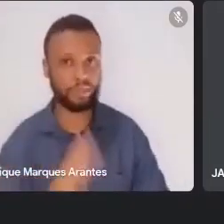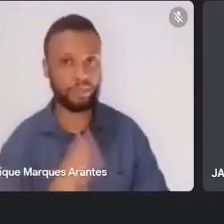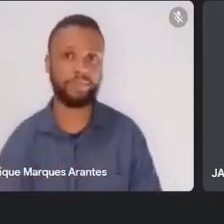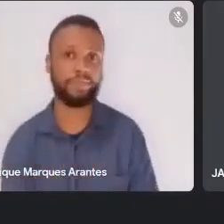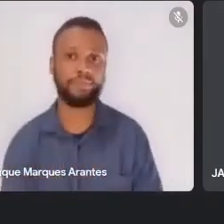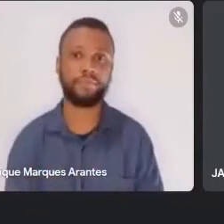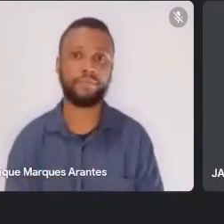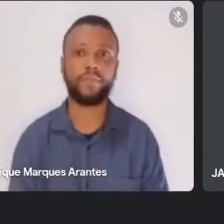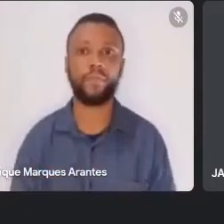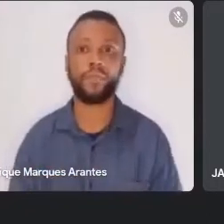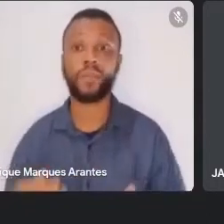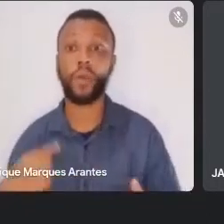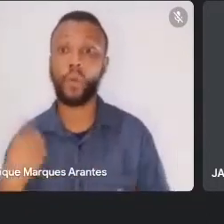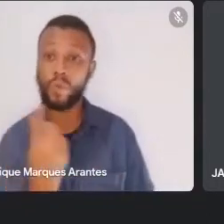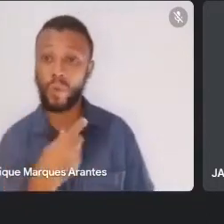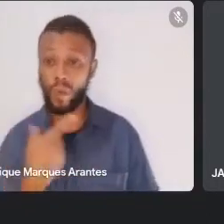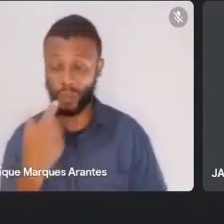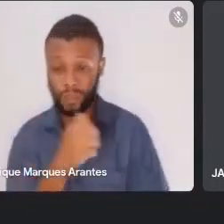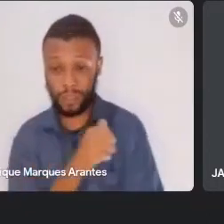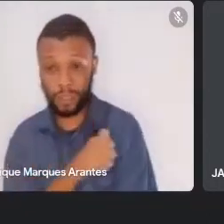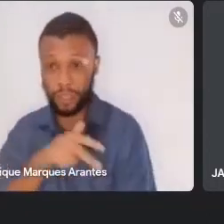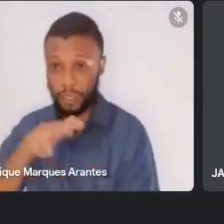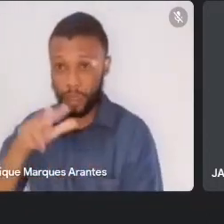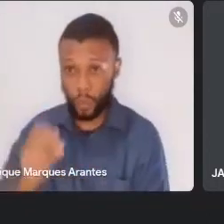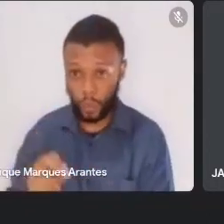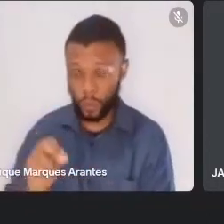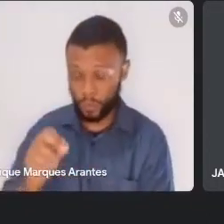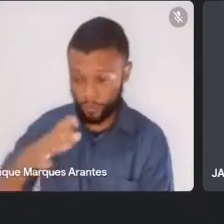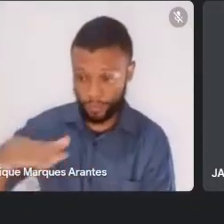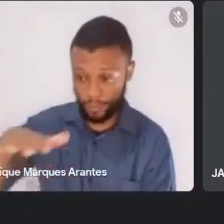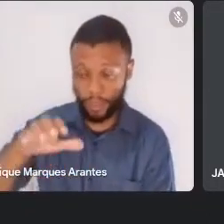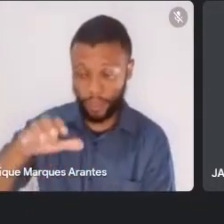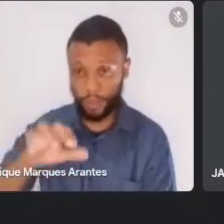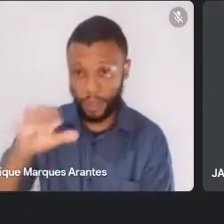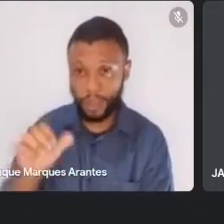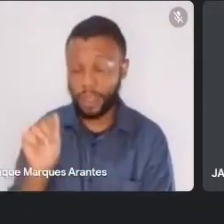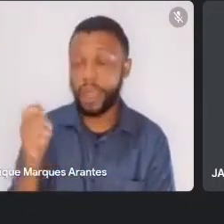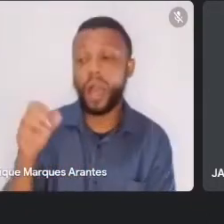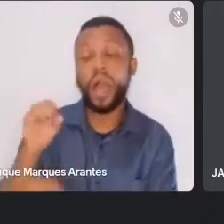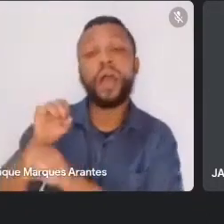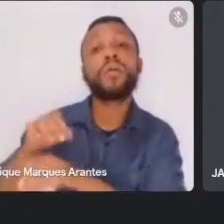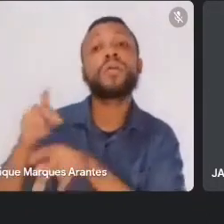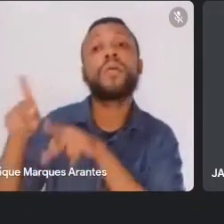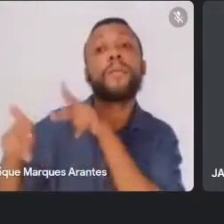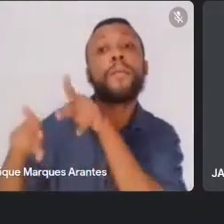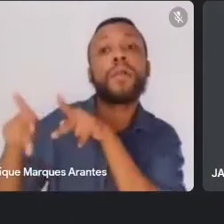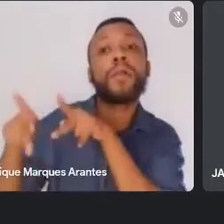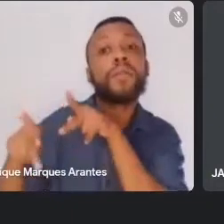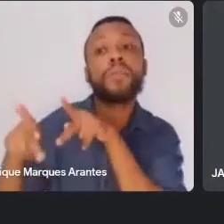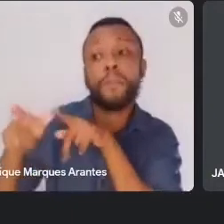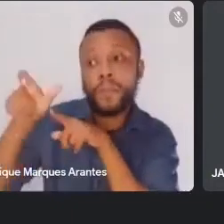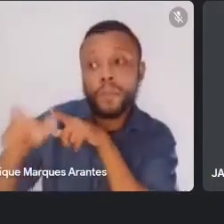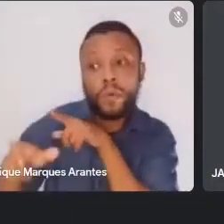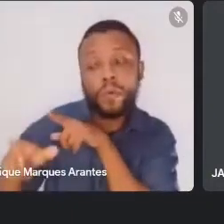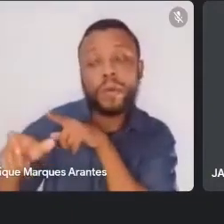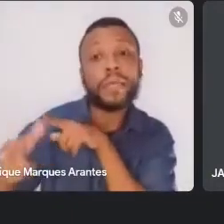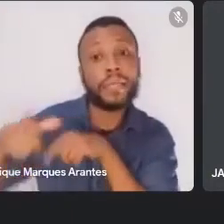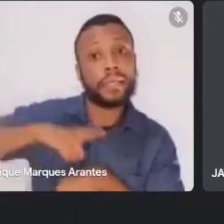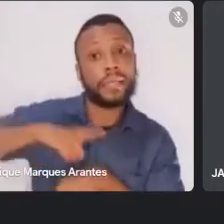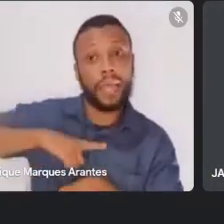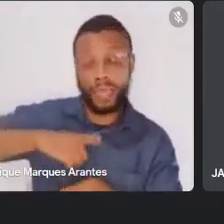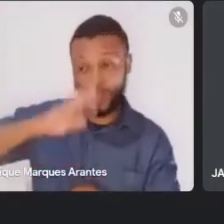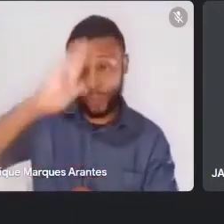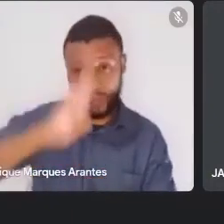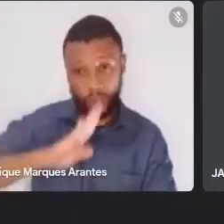pessoal que está na EJA, que a Educação Popular, são pessoas ainda no Brasil, um número